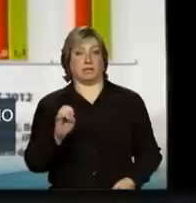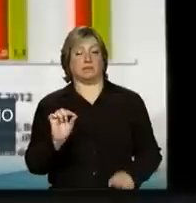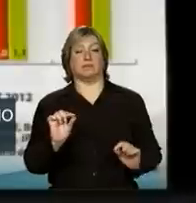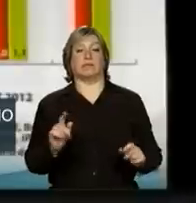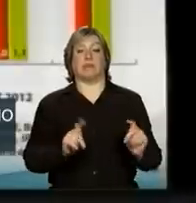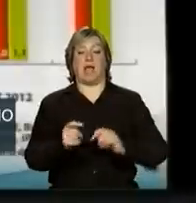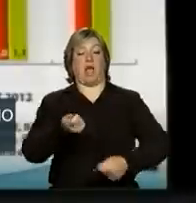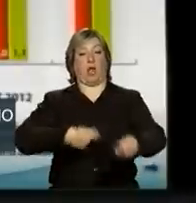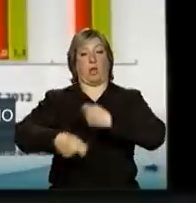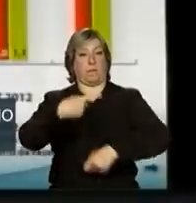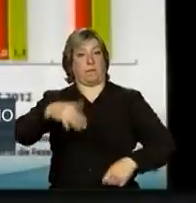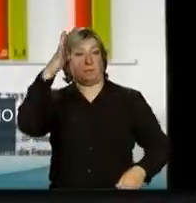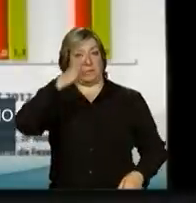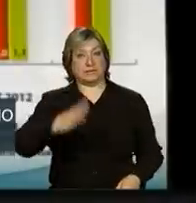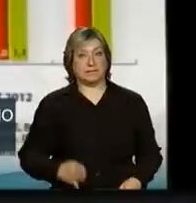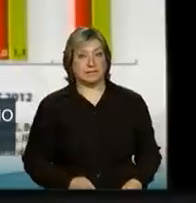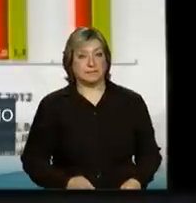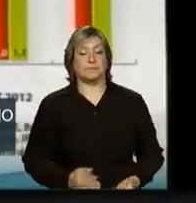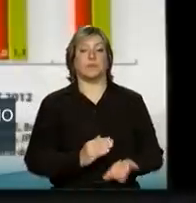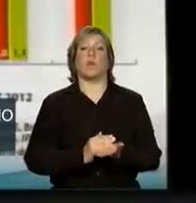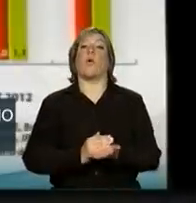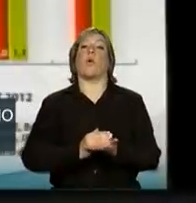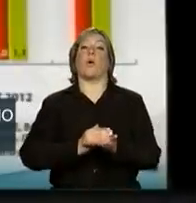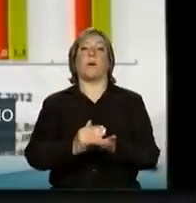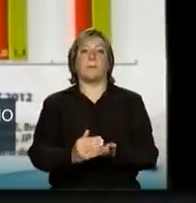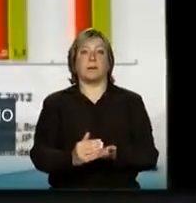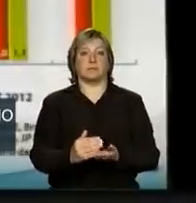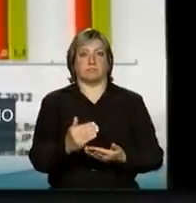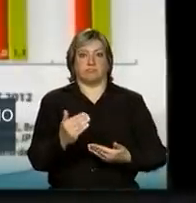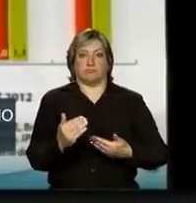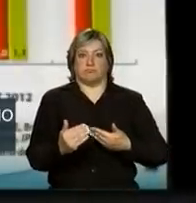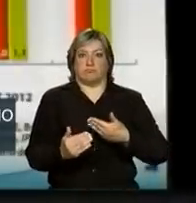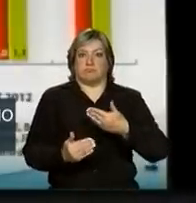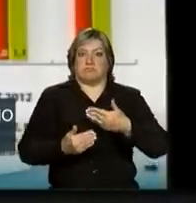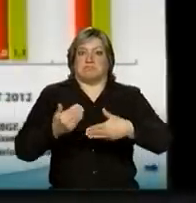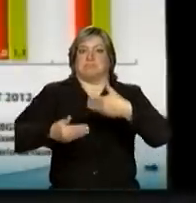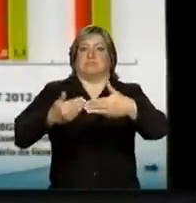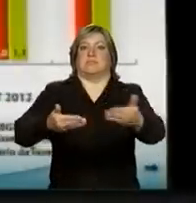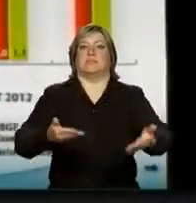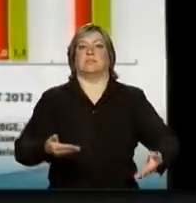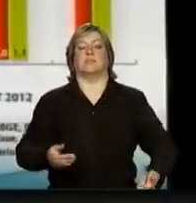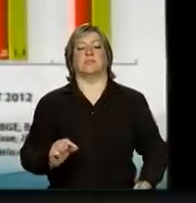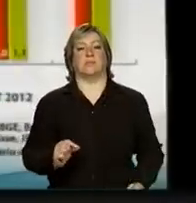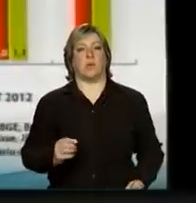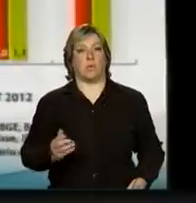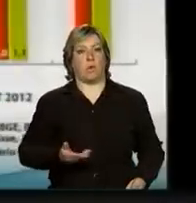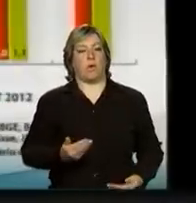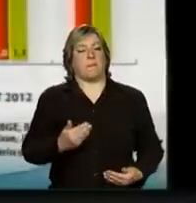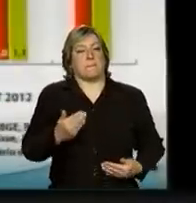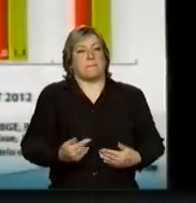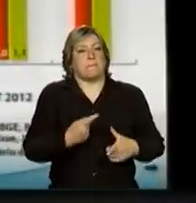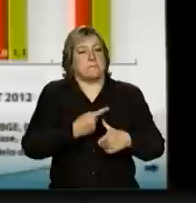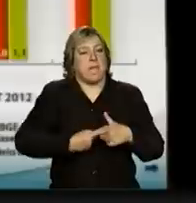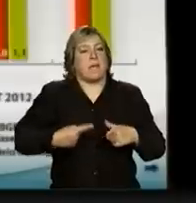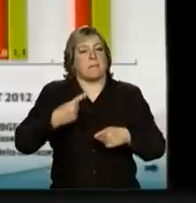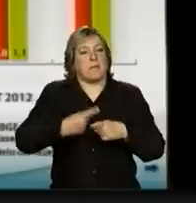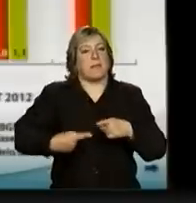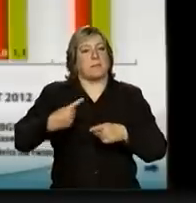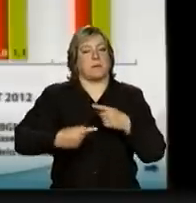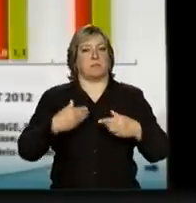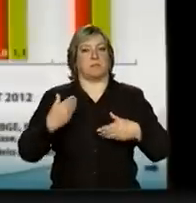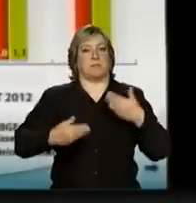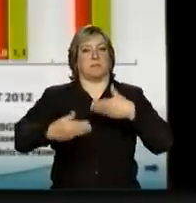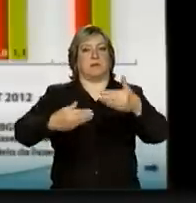começa a se aquecer, há uma aceleração gradual da economia brasileira,